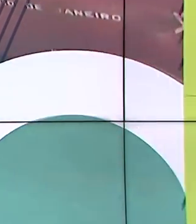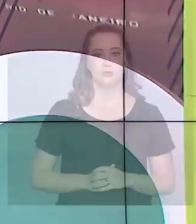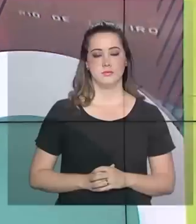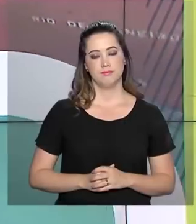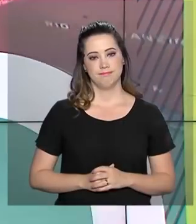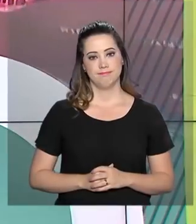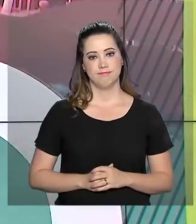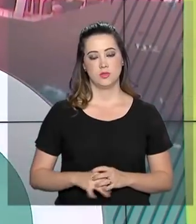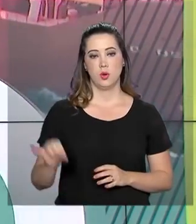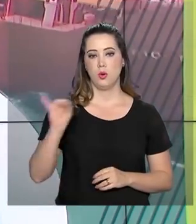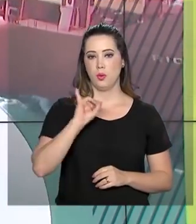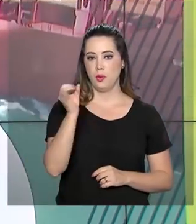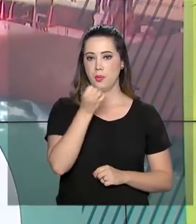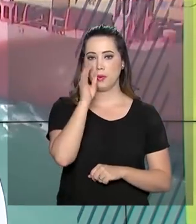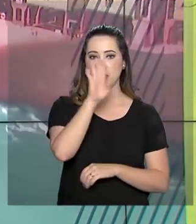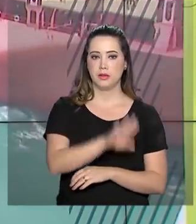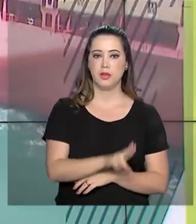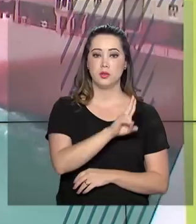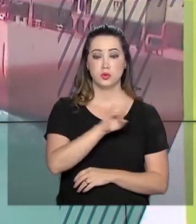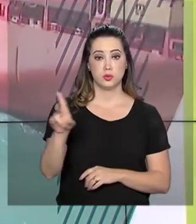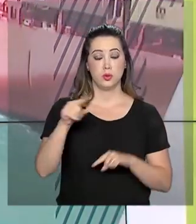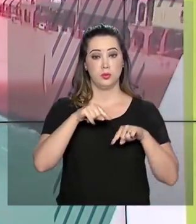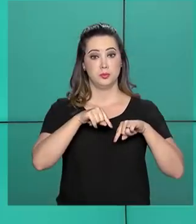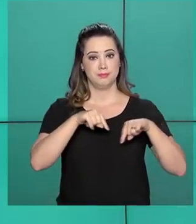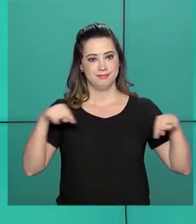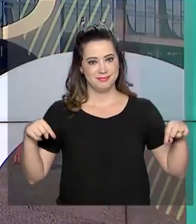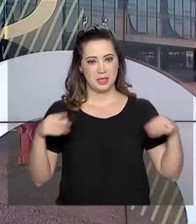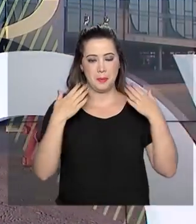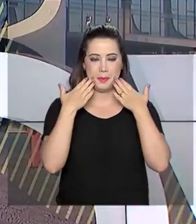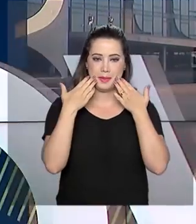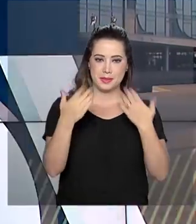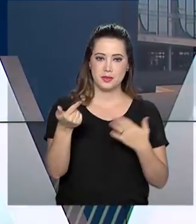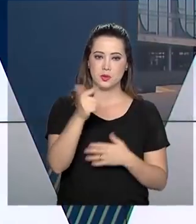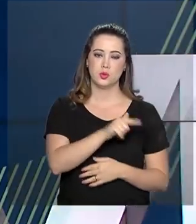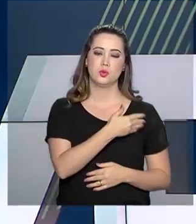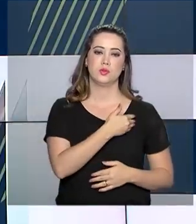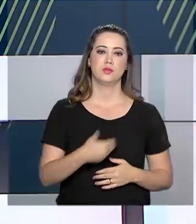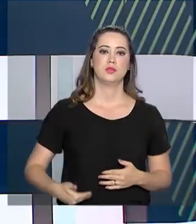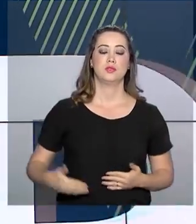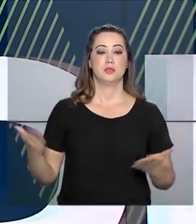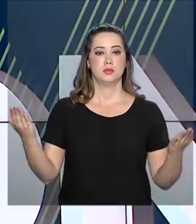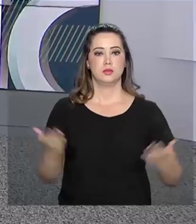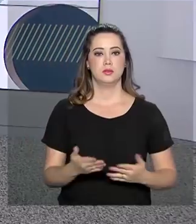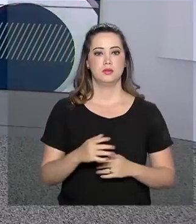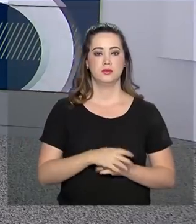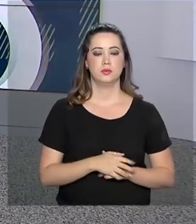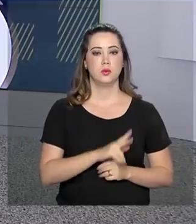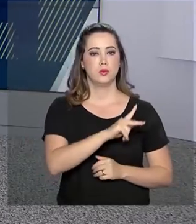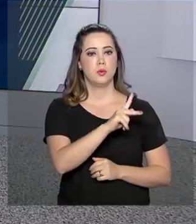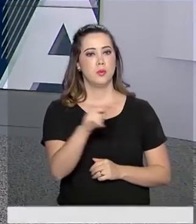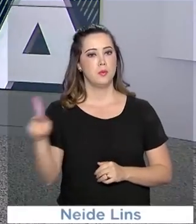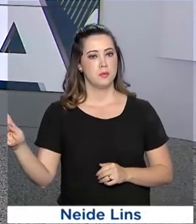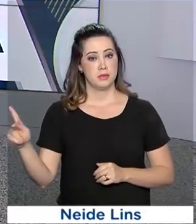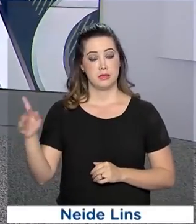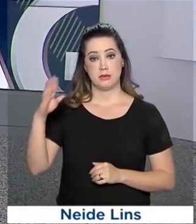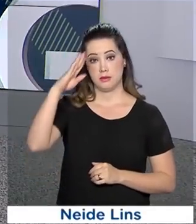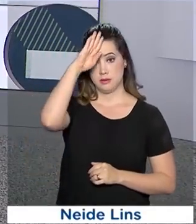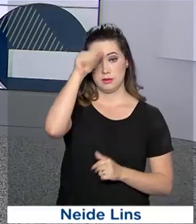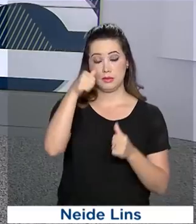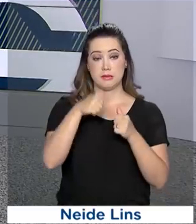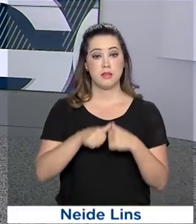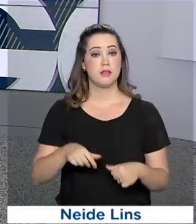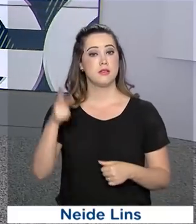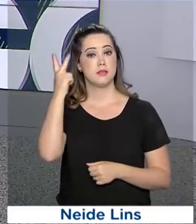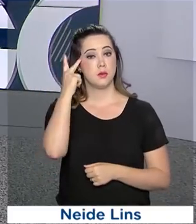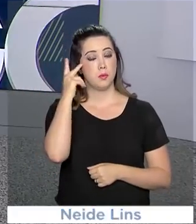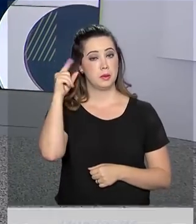Olá, boa tarde, eu sou Roberto Camargo e estamos de volta com mais uma edição do Governo Agora. O presidente Jair Bolsonaro está em São